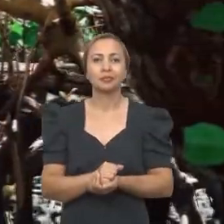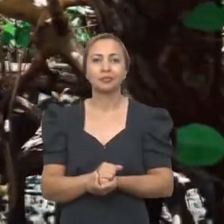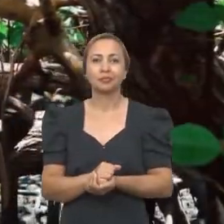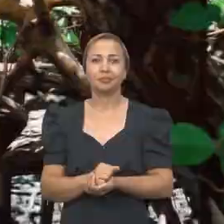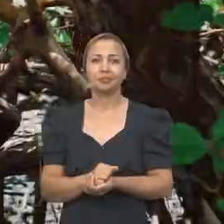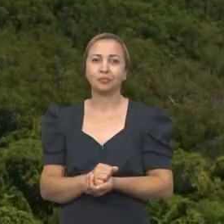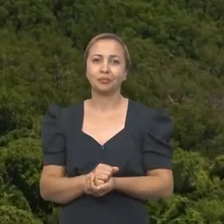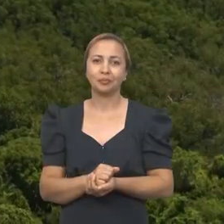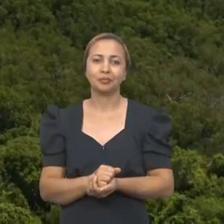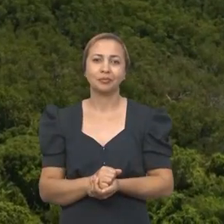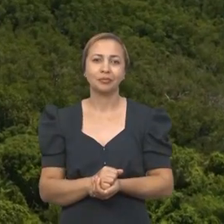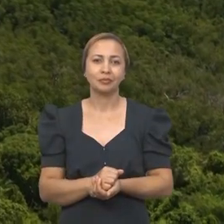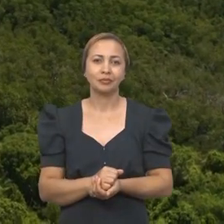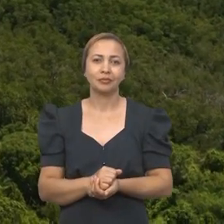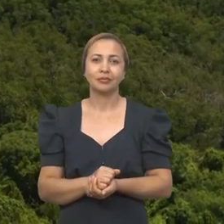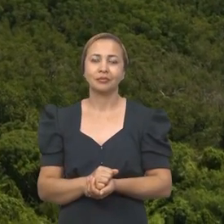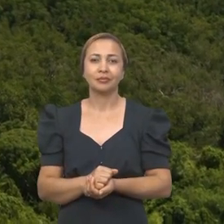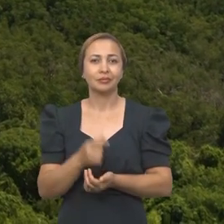conhecida.